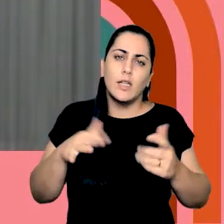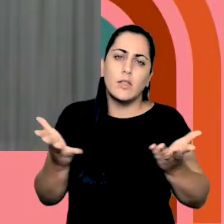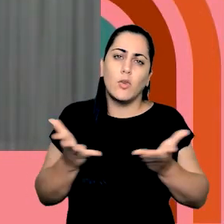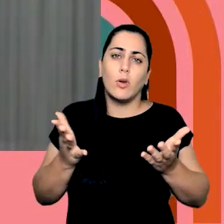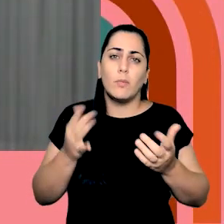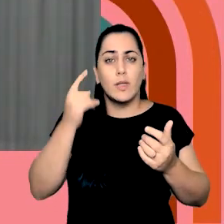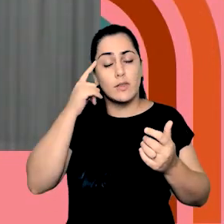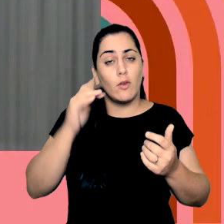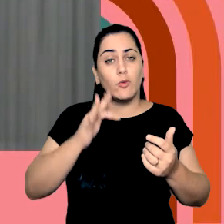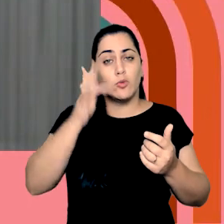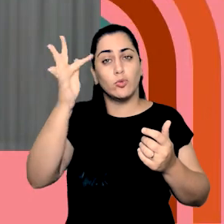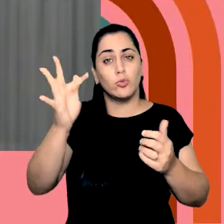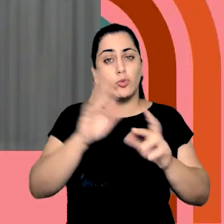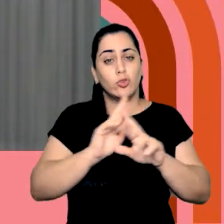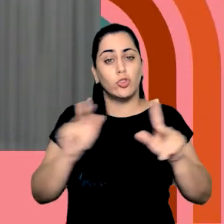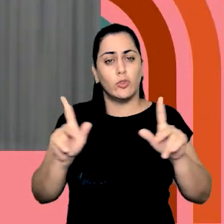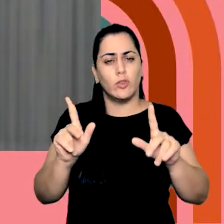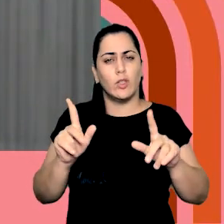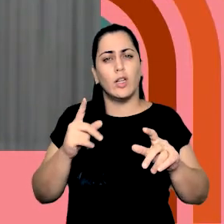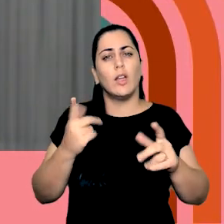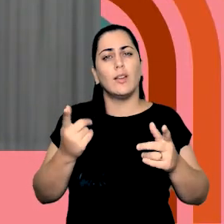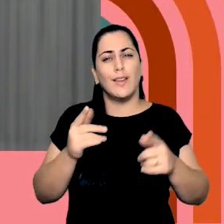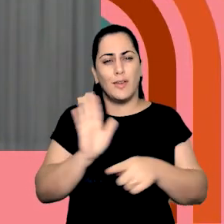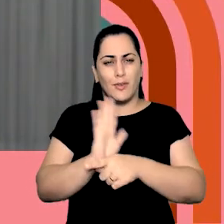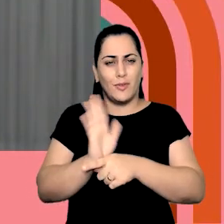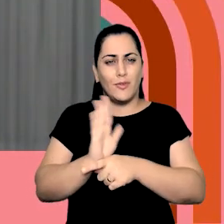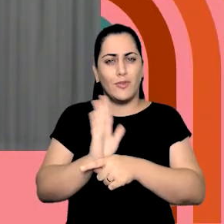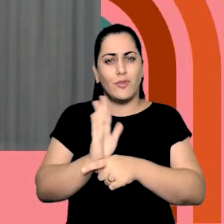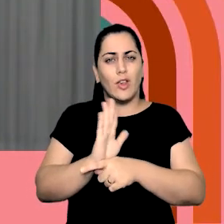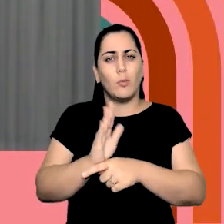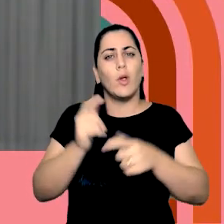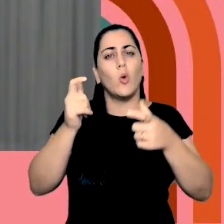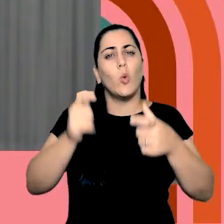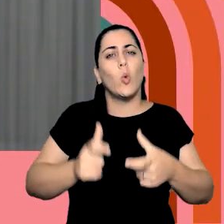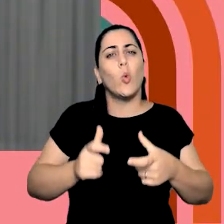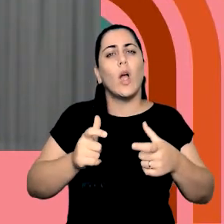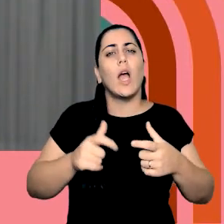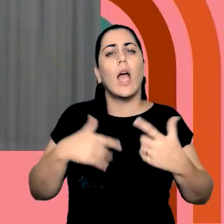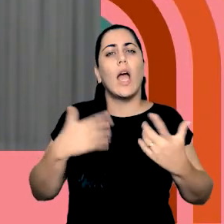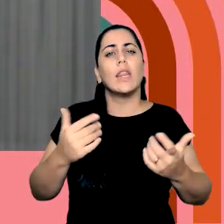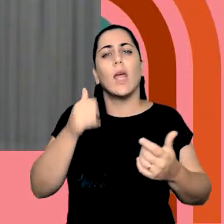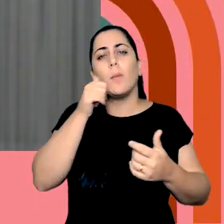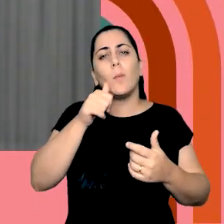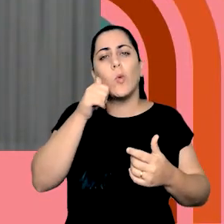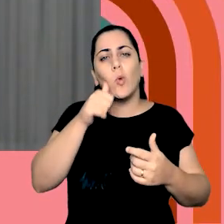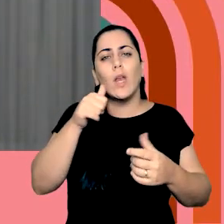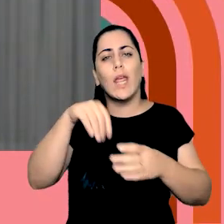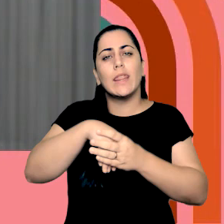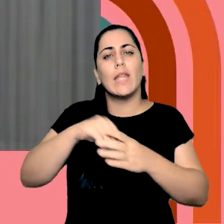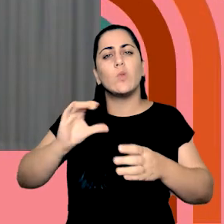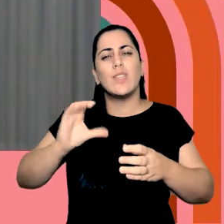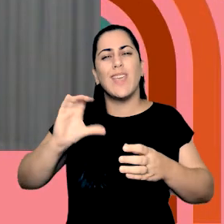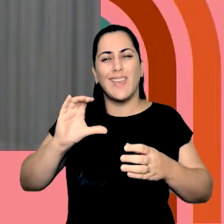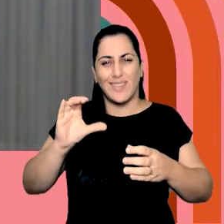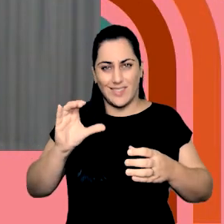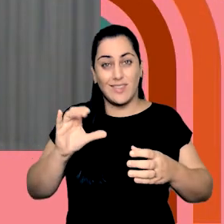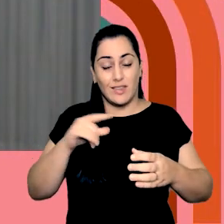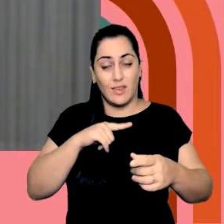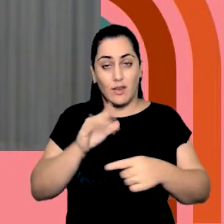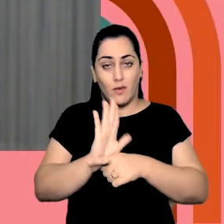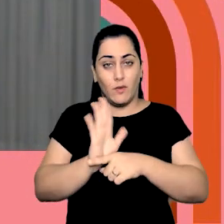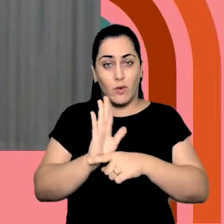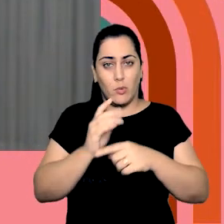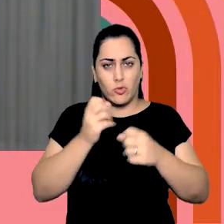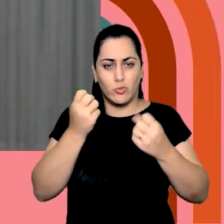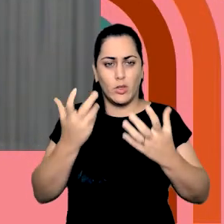futuros diferentes. Até vi no filme o lugar de mulher na ciência. Mas eu fico pensando,